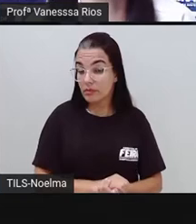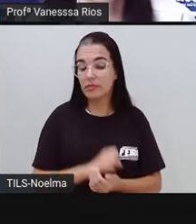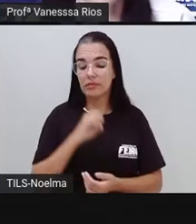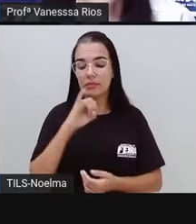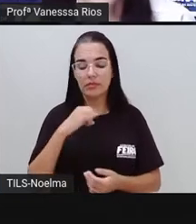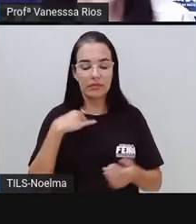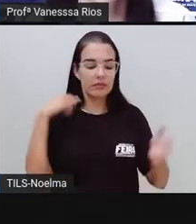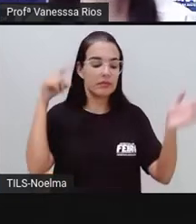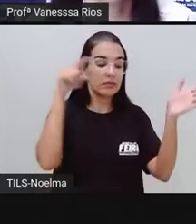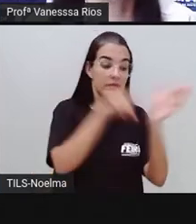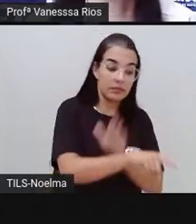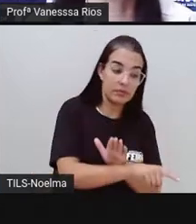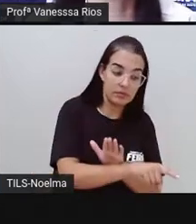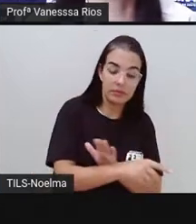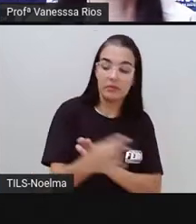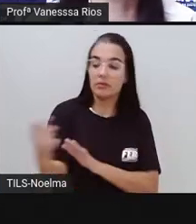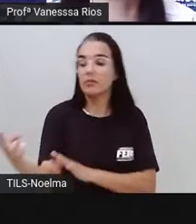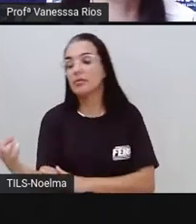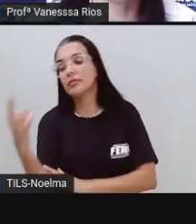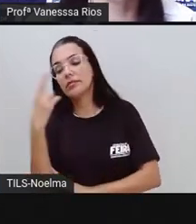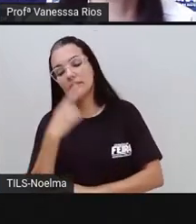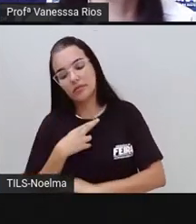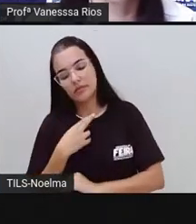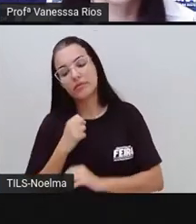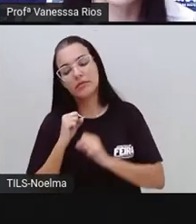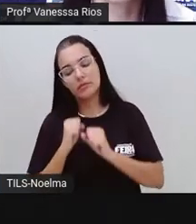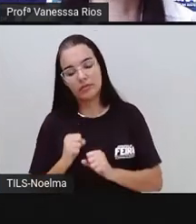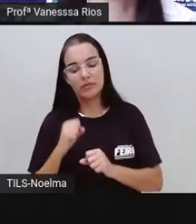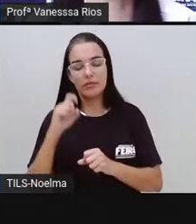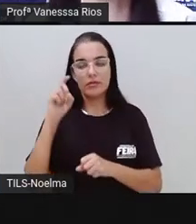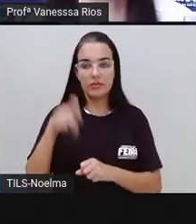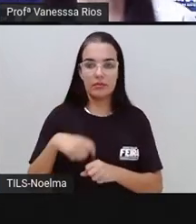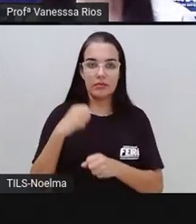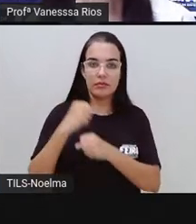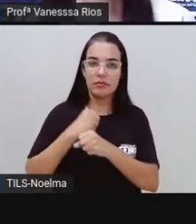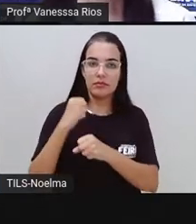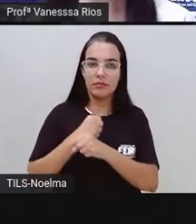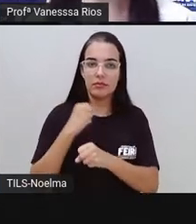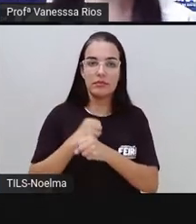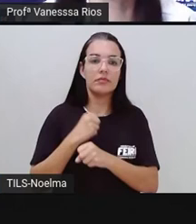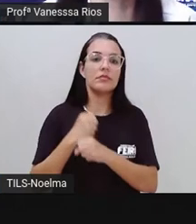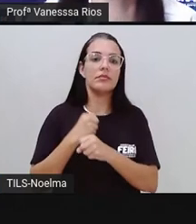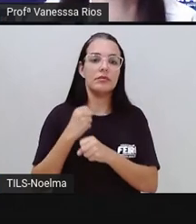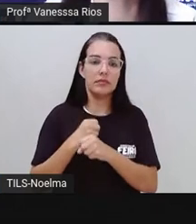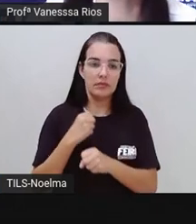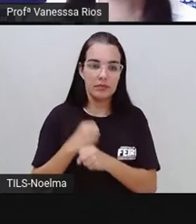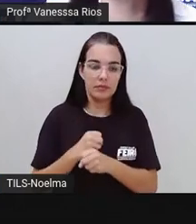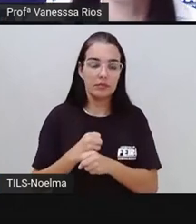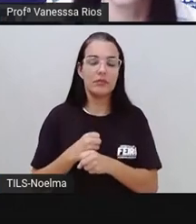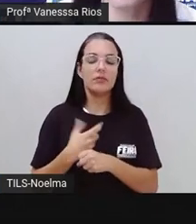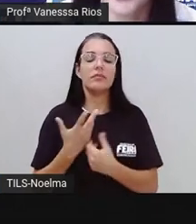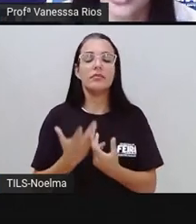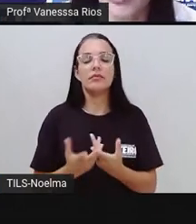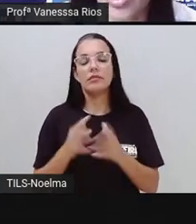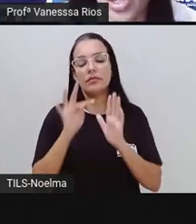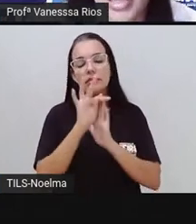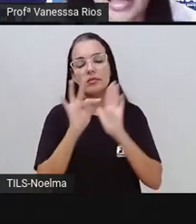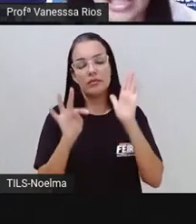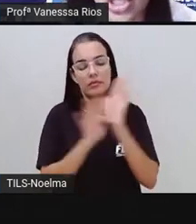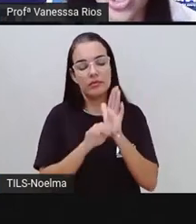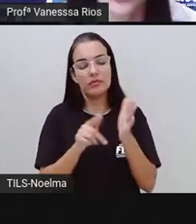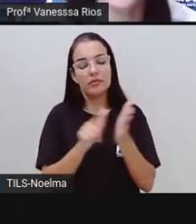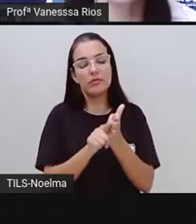respostas pode ser utilizado para a construção, para a validação, para a complementação de um texto